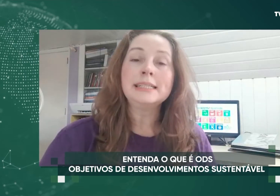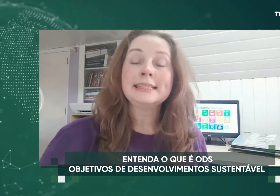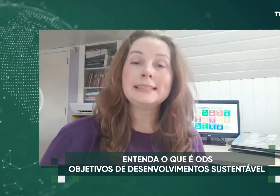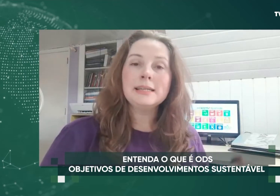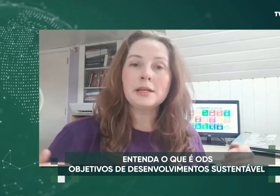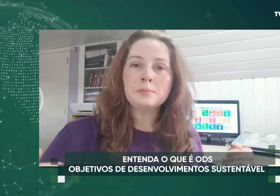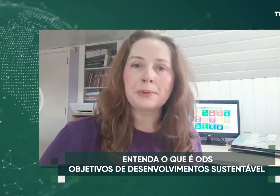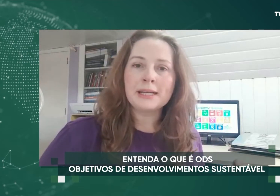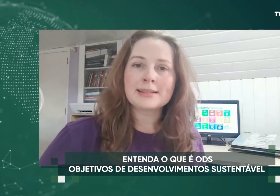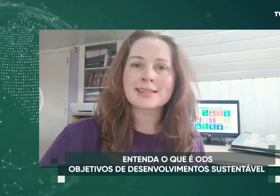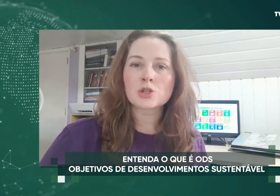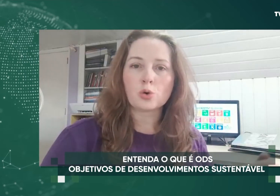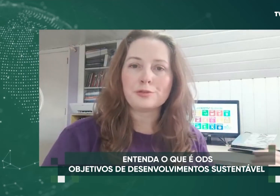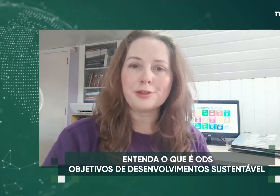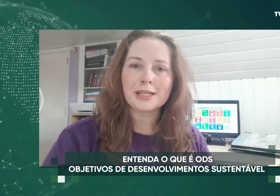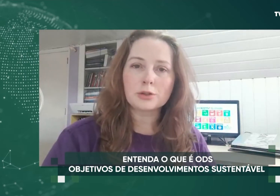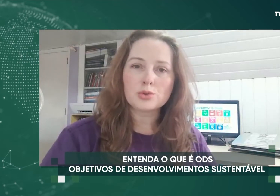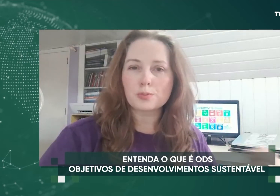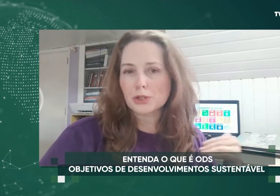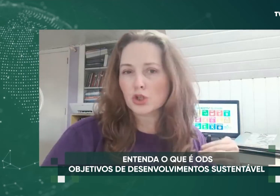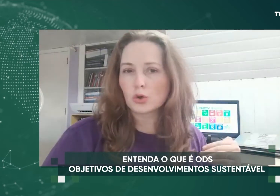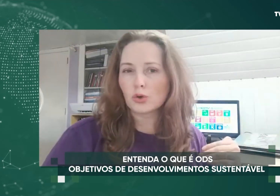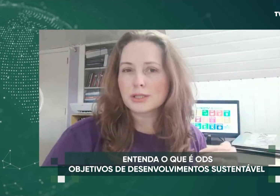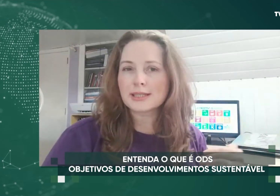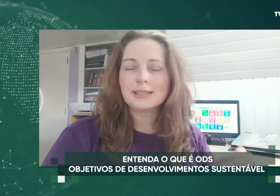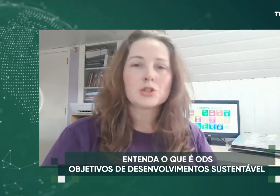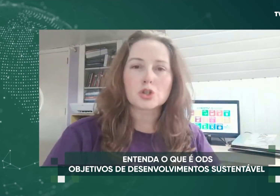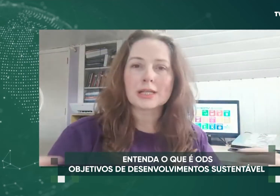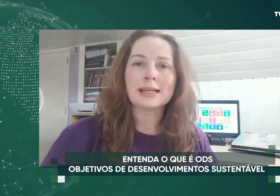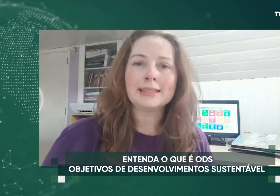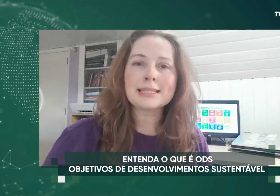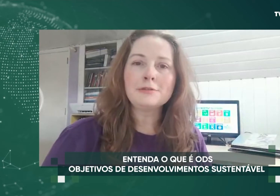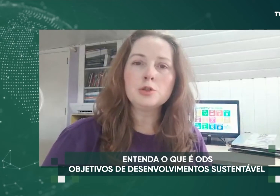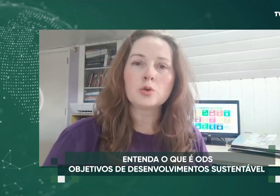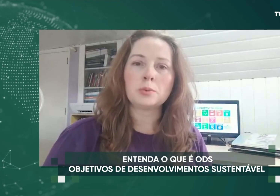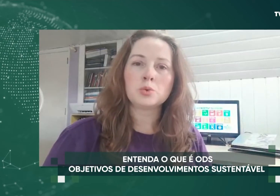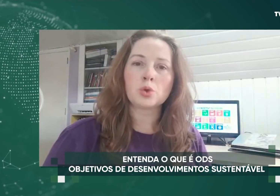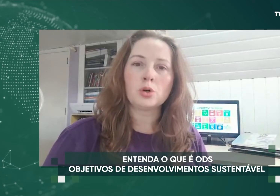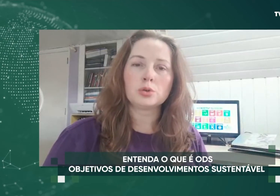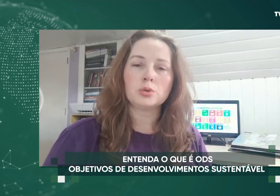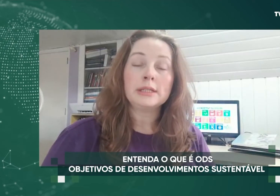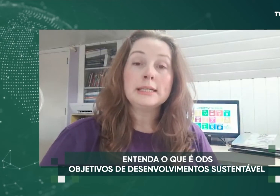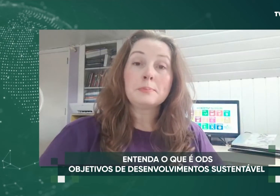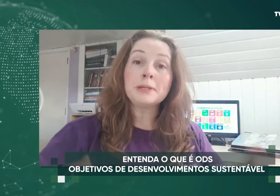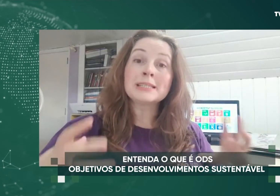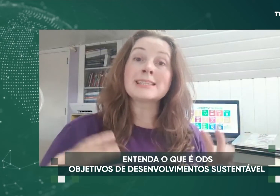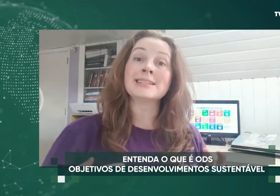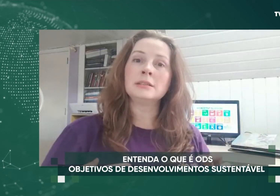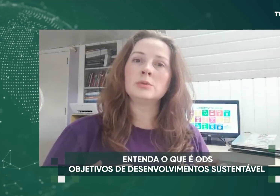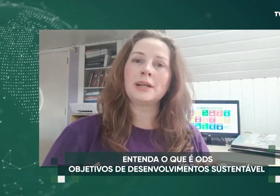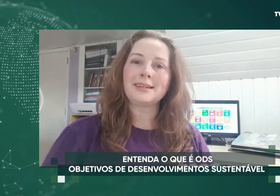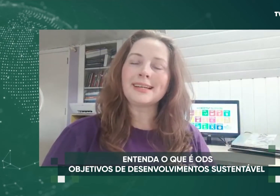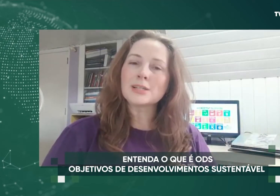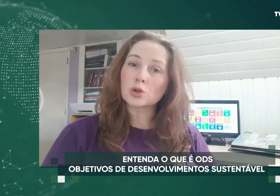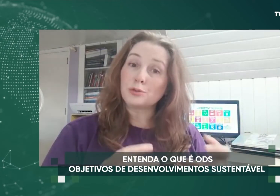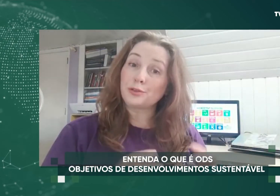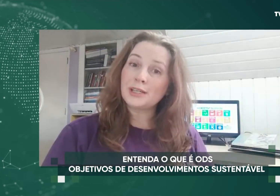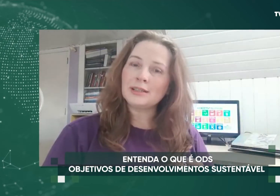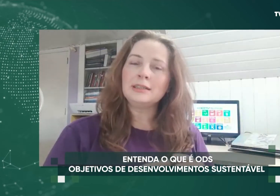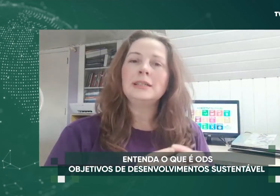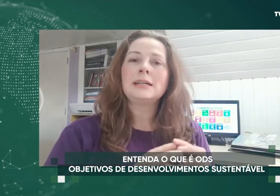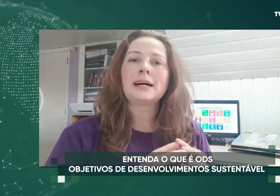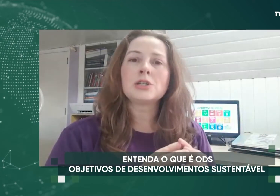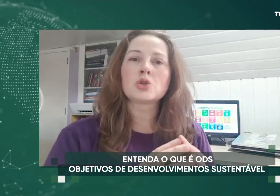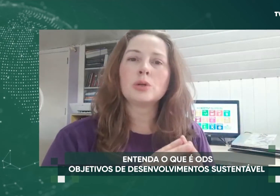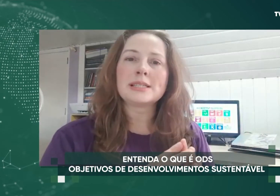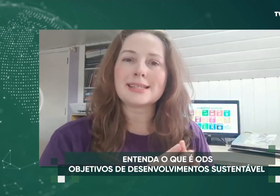então, de empresas, governos, pessoas, sociedade civil como um todo, pensando em resolver